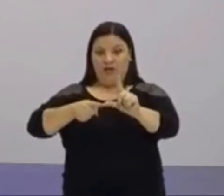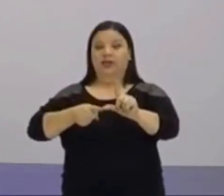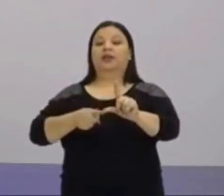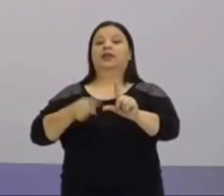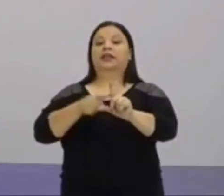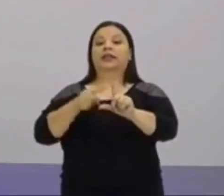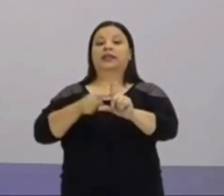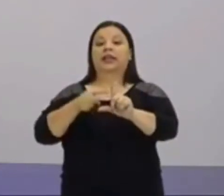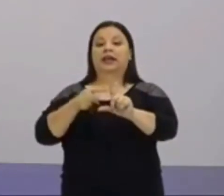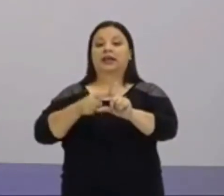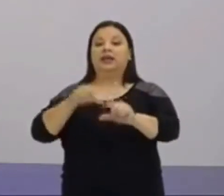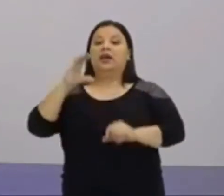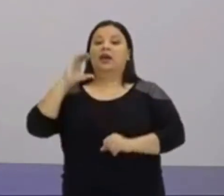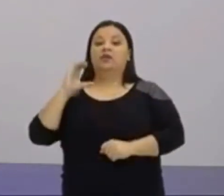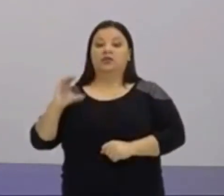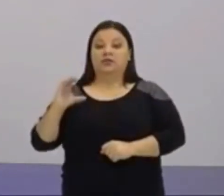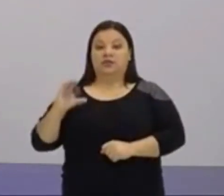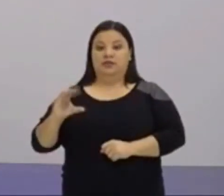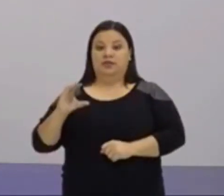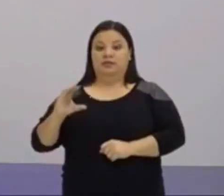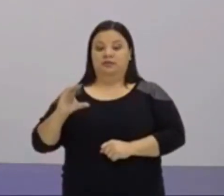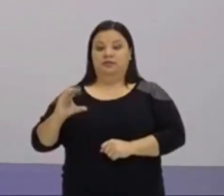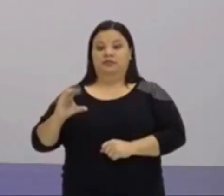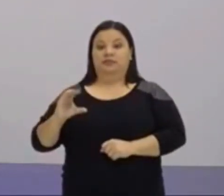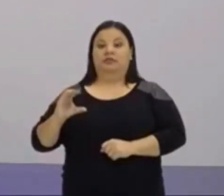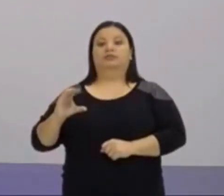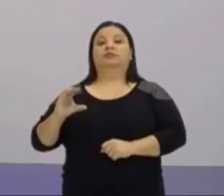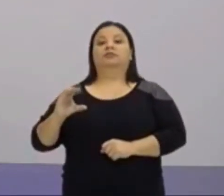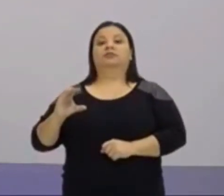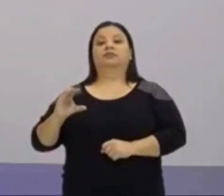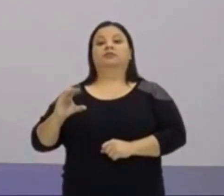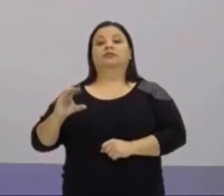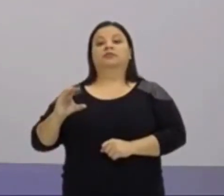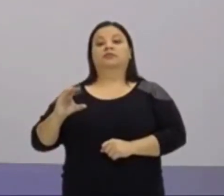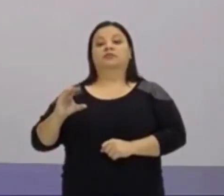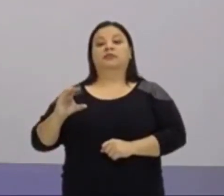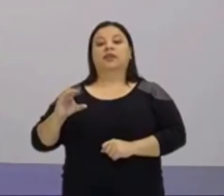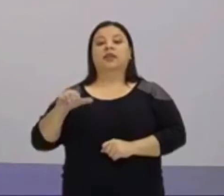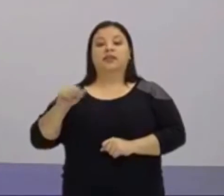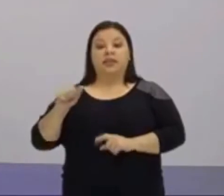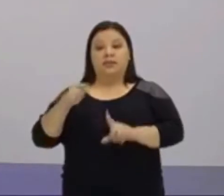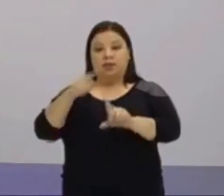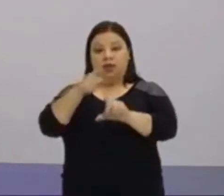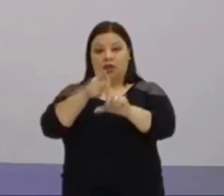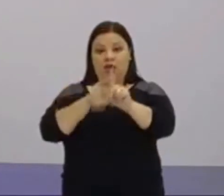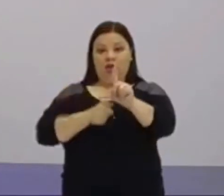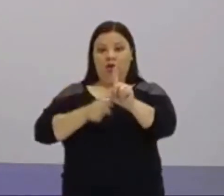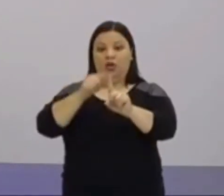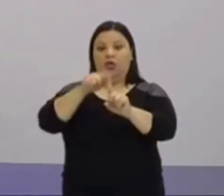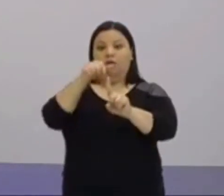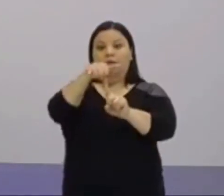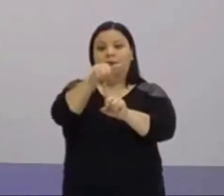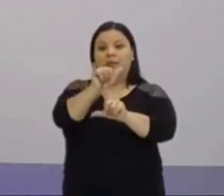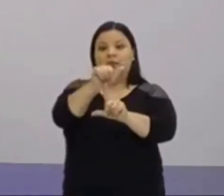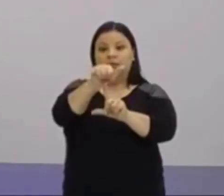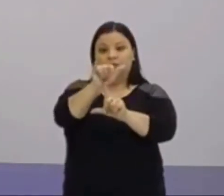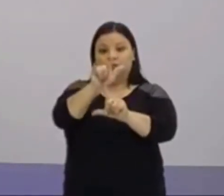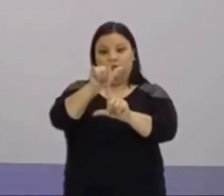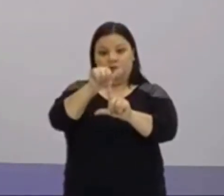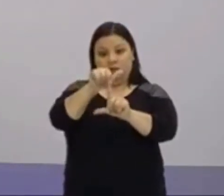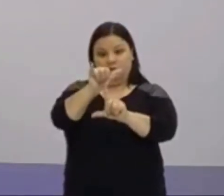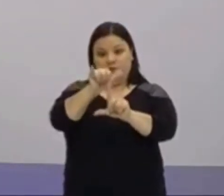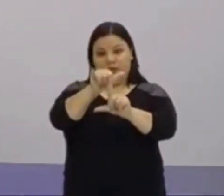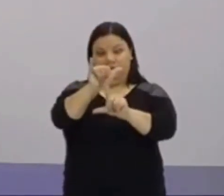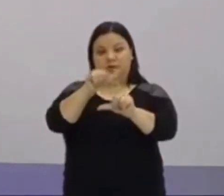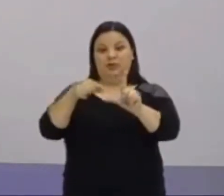grau, quem determina onde o gráfico corta o eixo Y é sempre o termo independente. Na função afim,